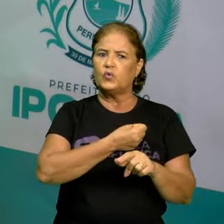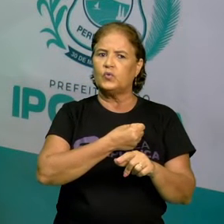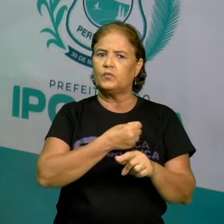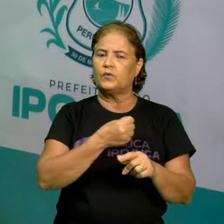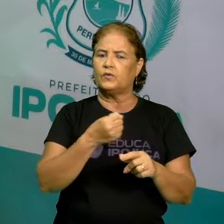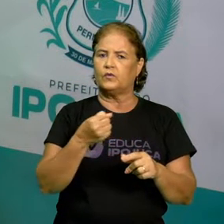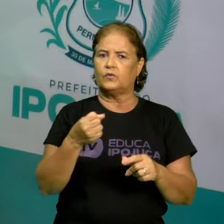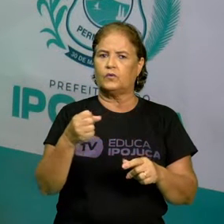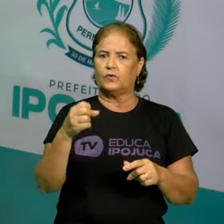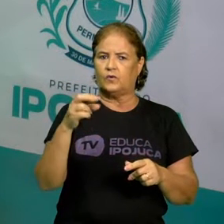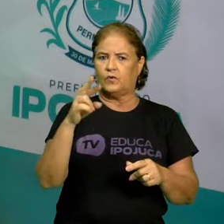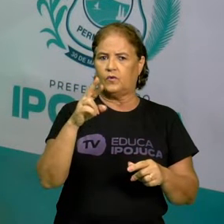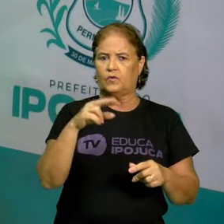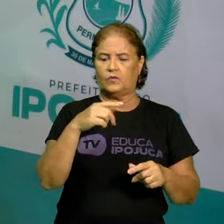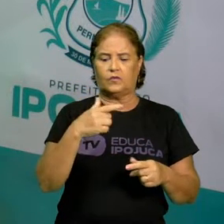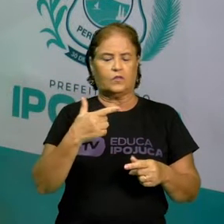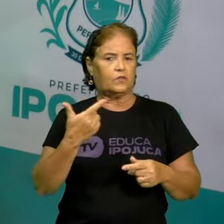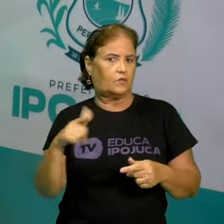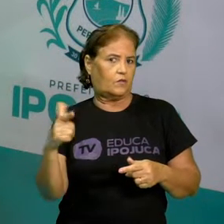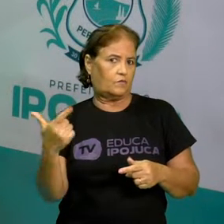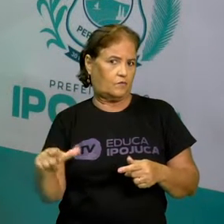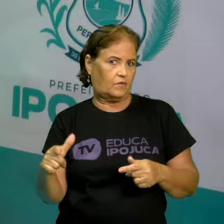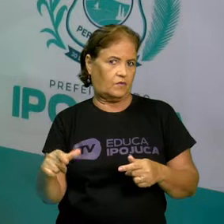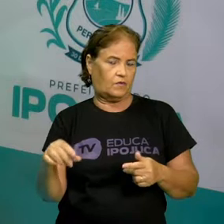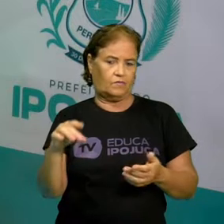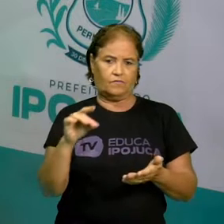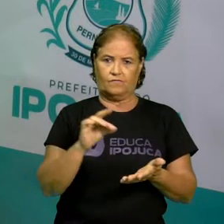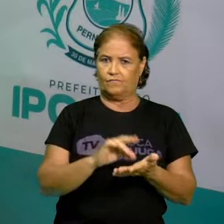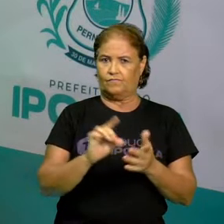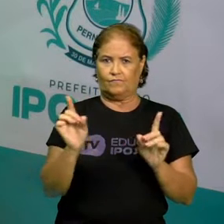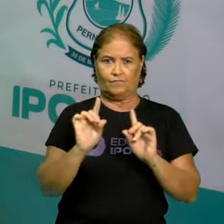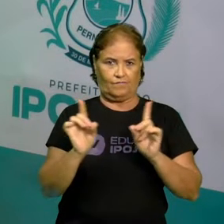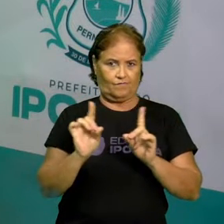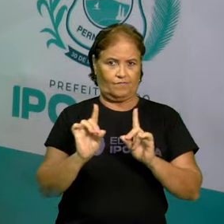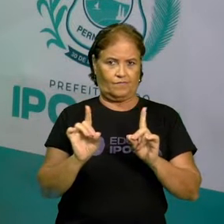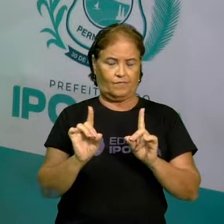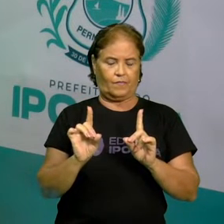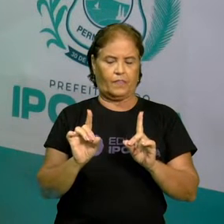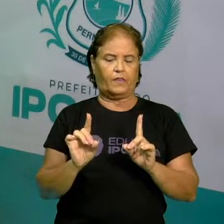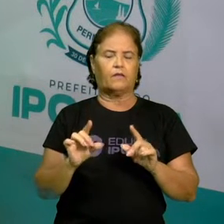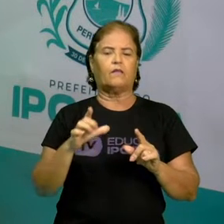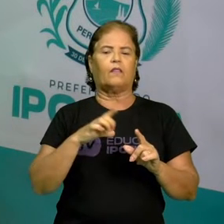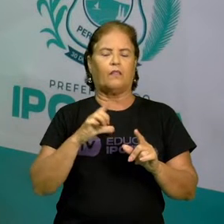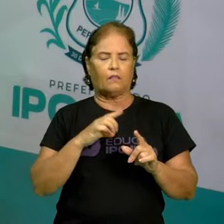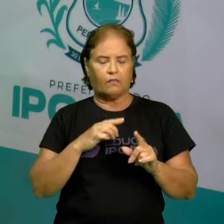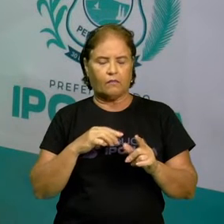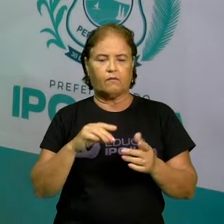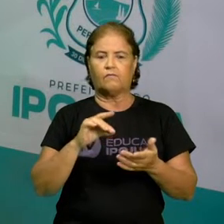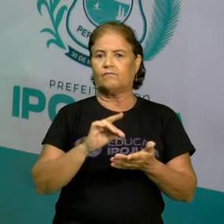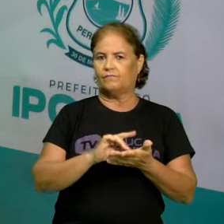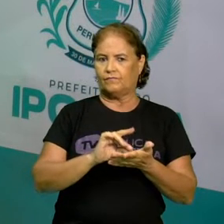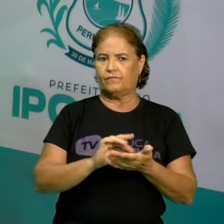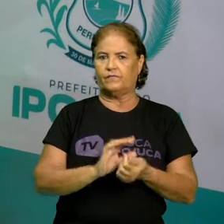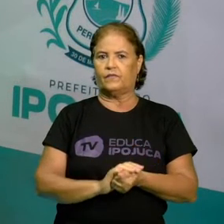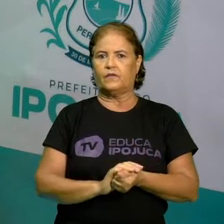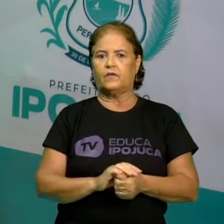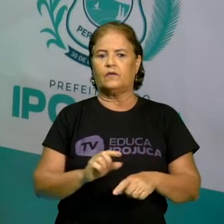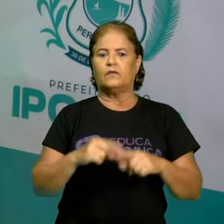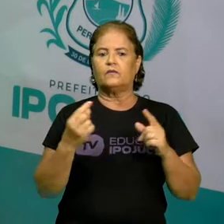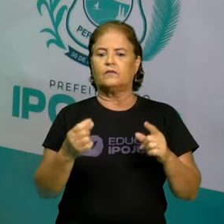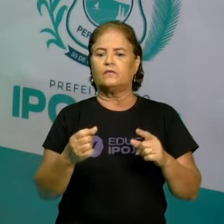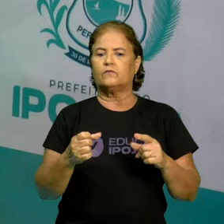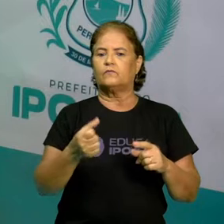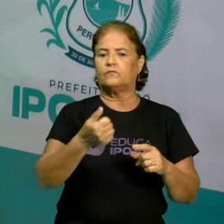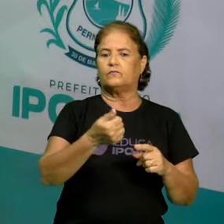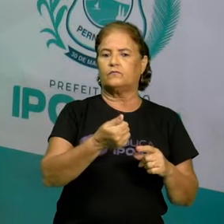Ele tem muita razão. Os números irracionais, eles são os decimais infinitos, que são